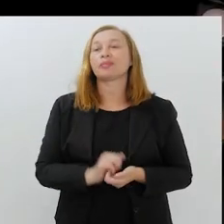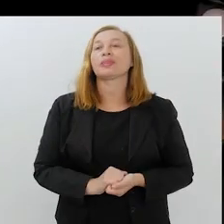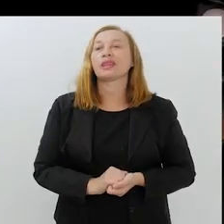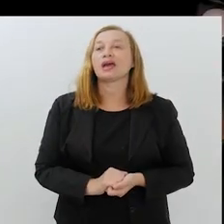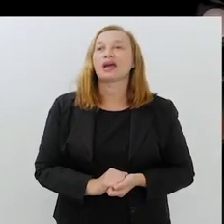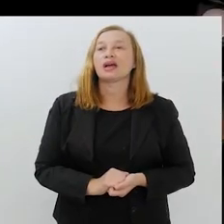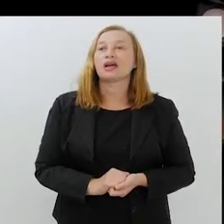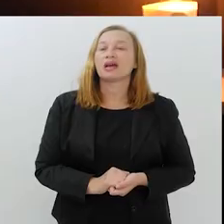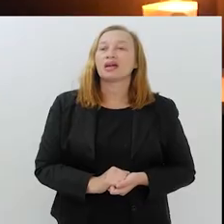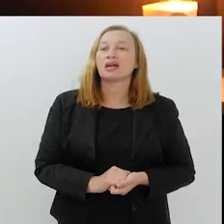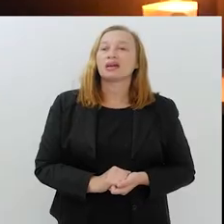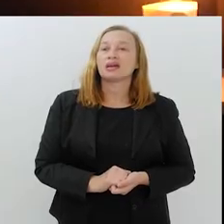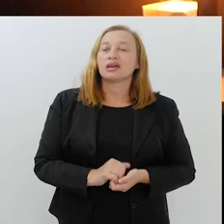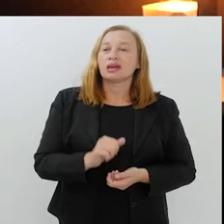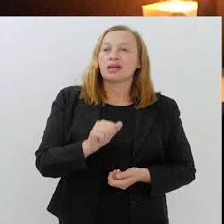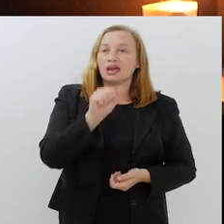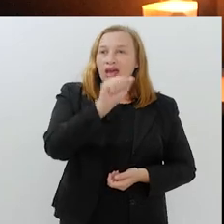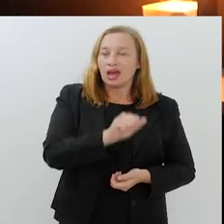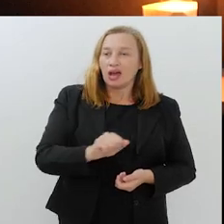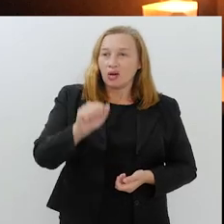Da Mesquita? Da nossa entidade, né?